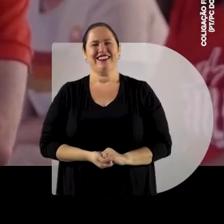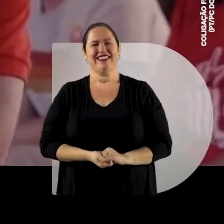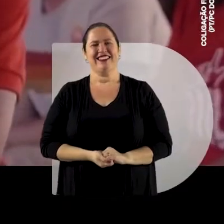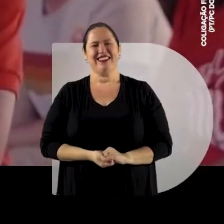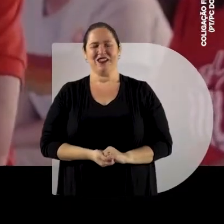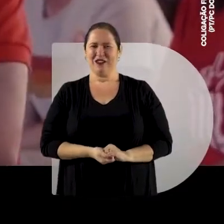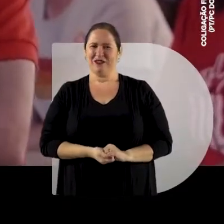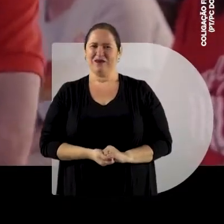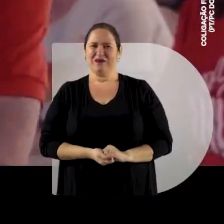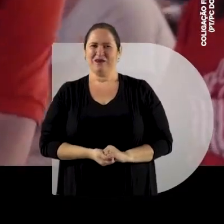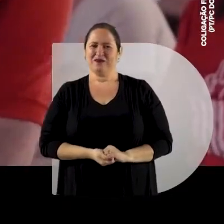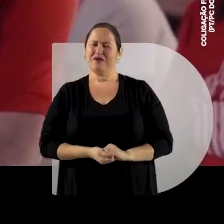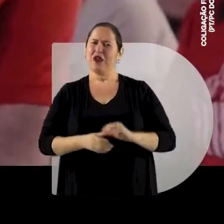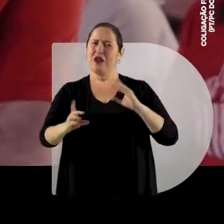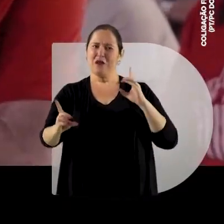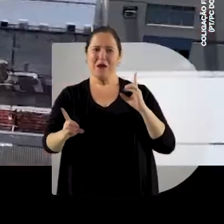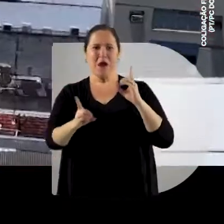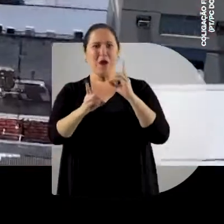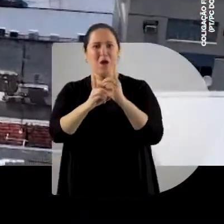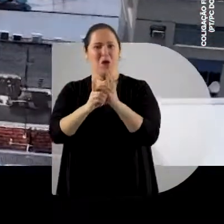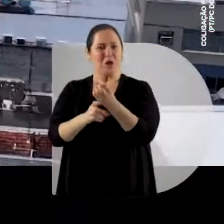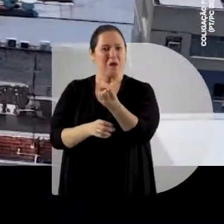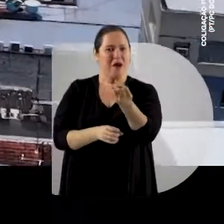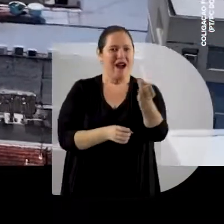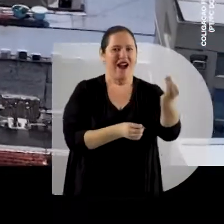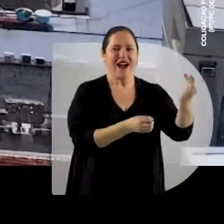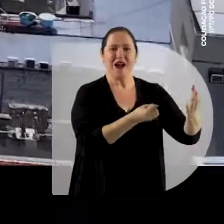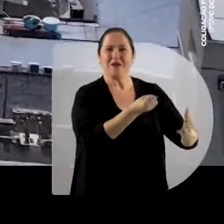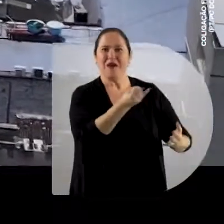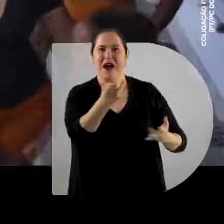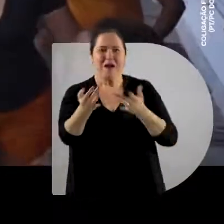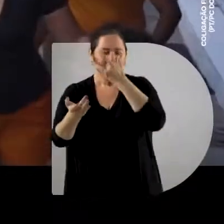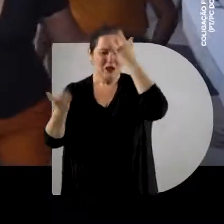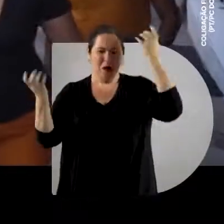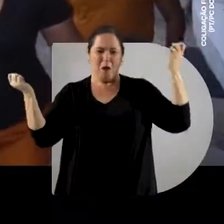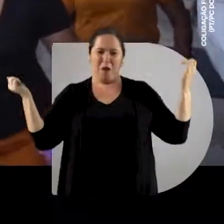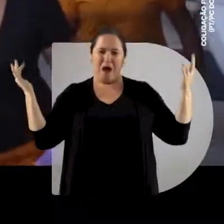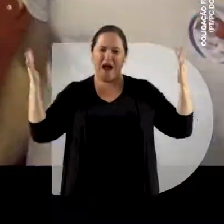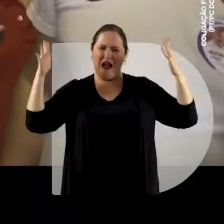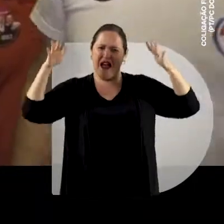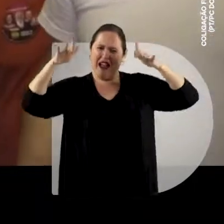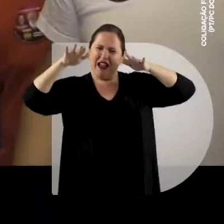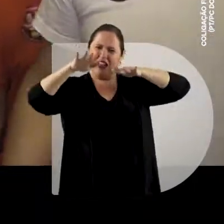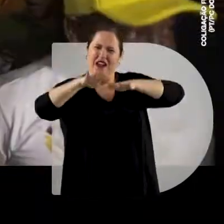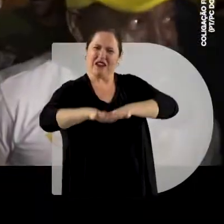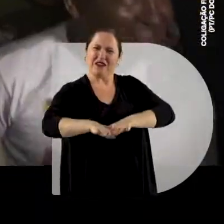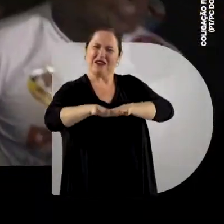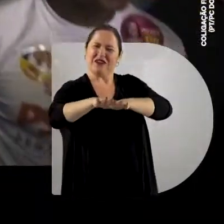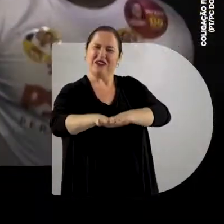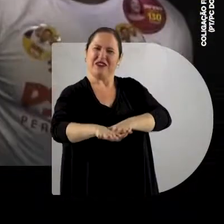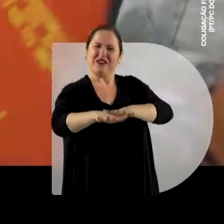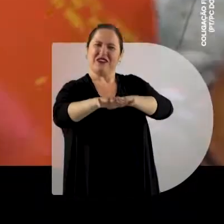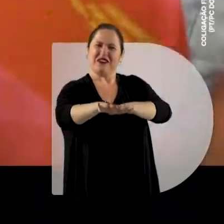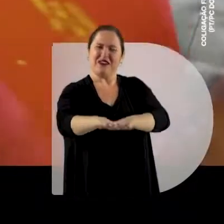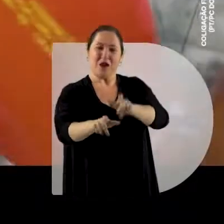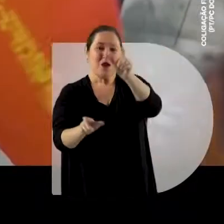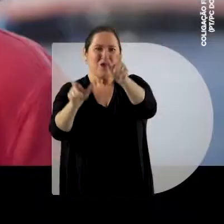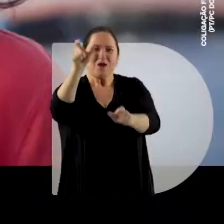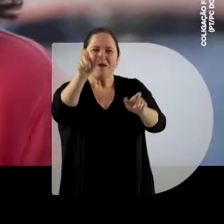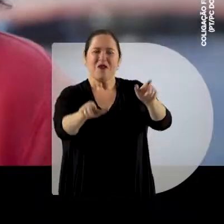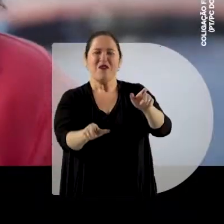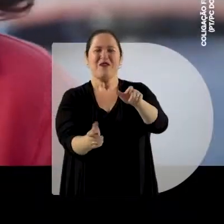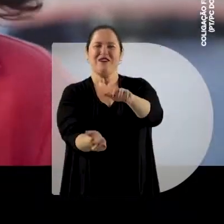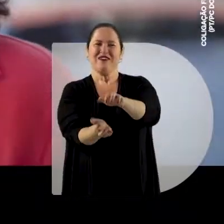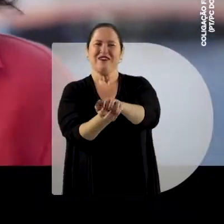E os encontros só fizeram crescer Viraram multidões Ocuparam as ruas e os corações do povo pernambucano